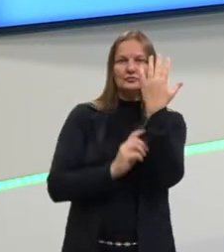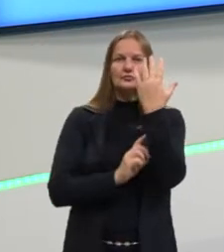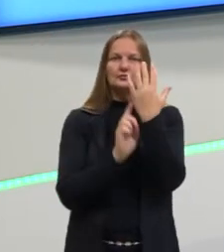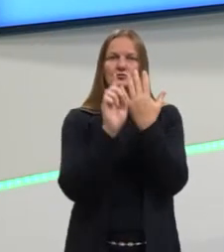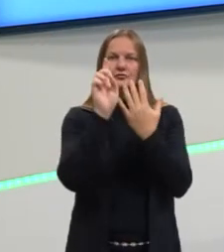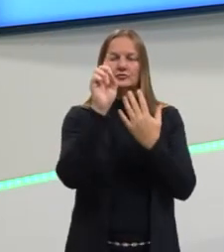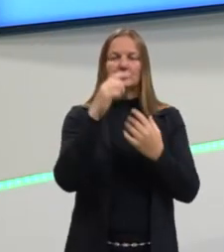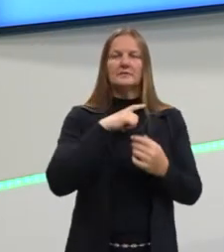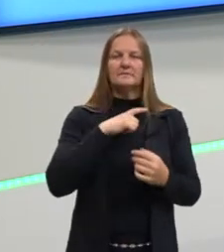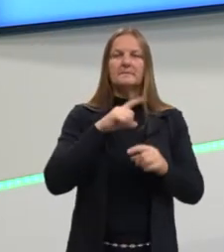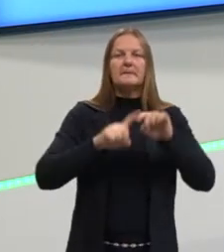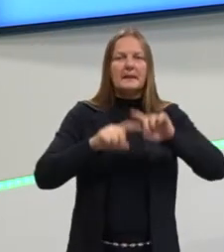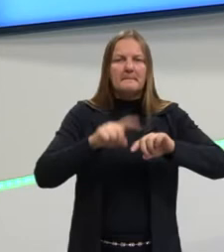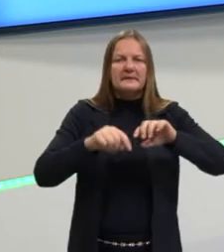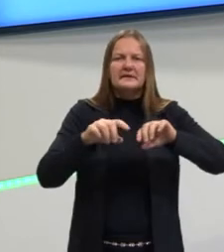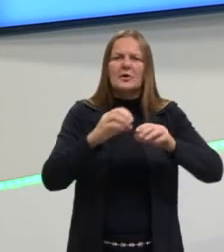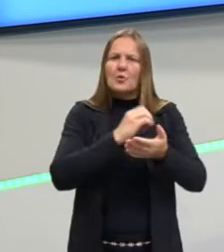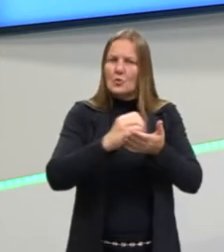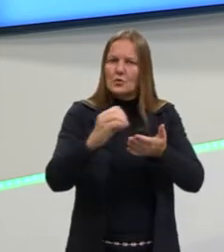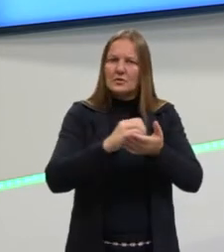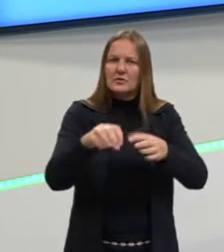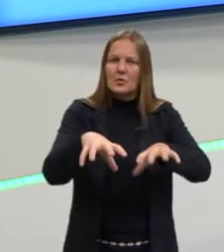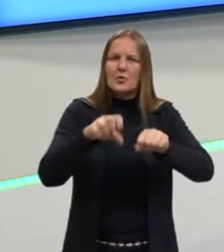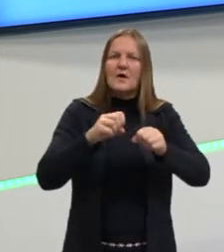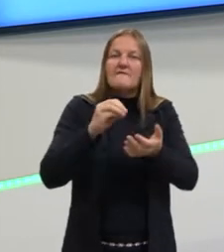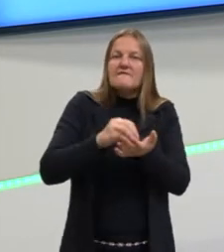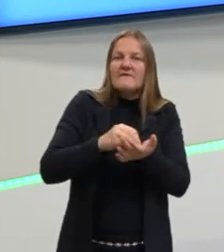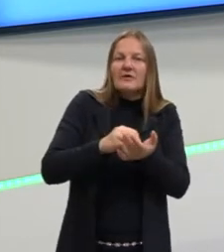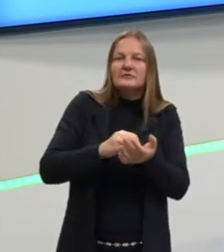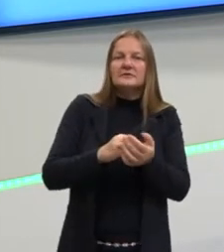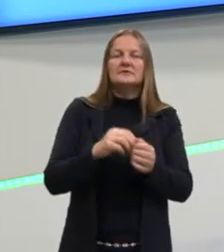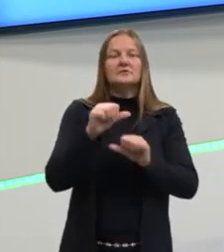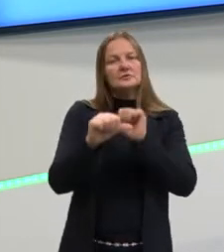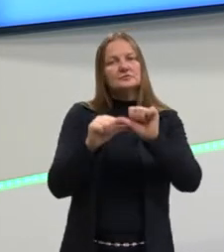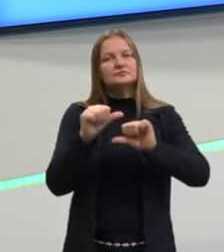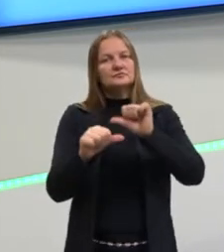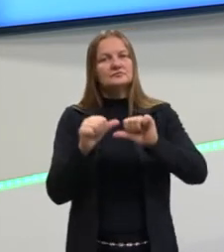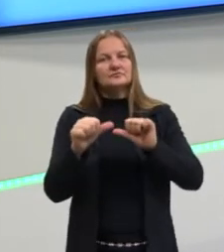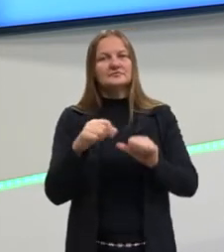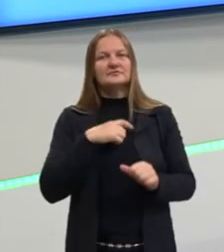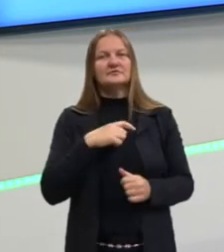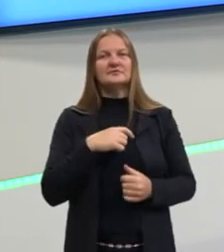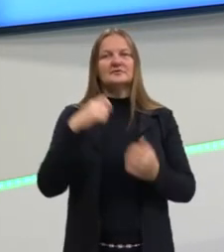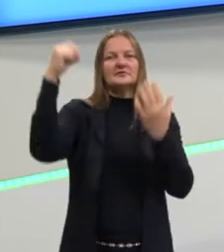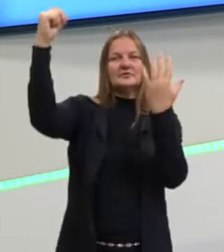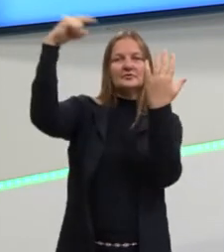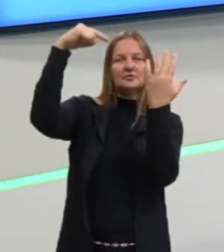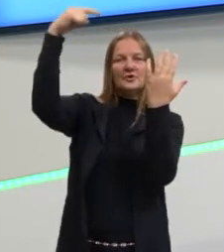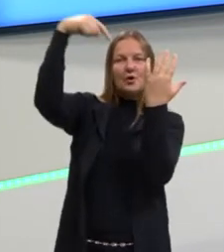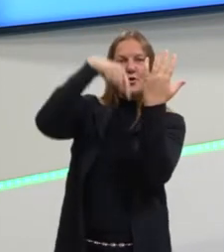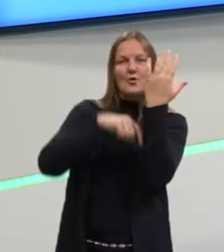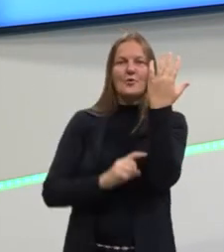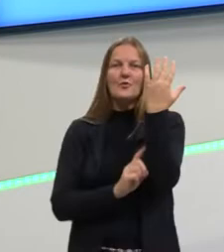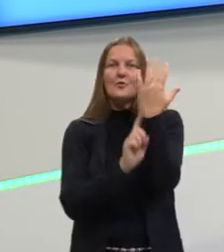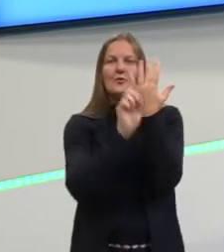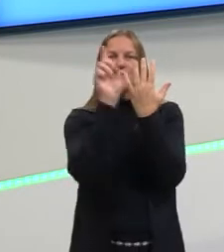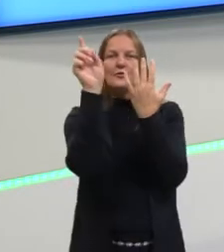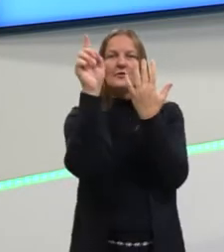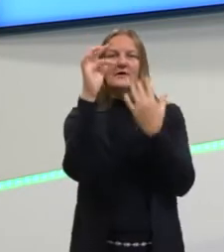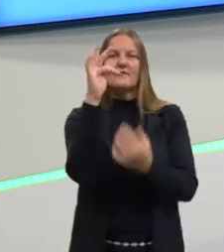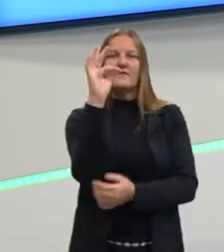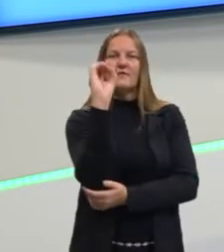do substrato, matéria orgânica. Quando falta matéria orgânica, ah, não tem mais alimento aqui. Ela faz fotossíntese. Tem luz, tem